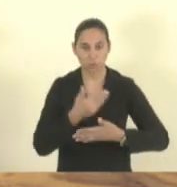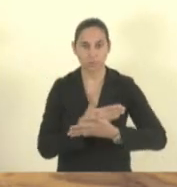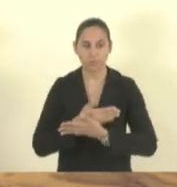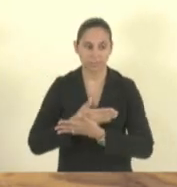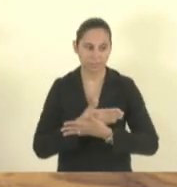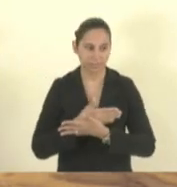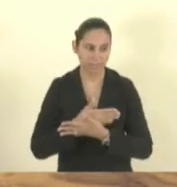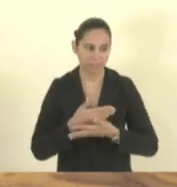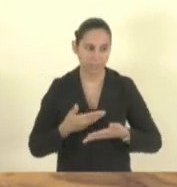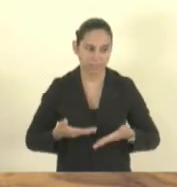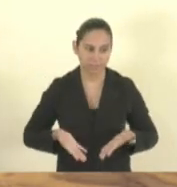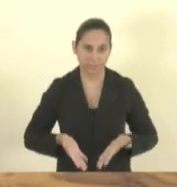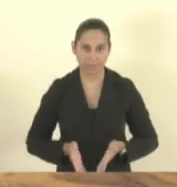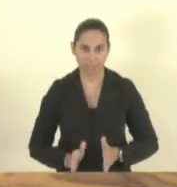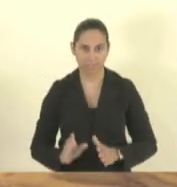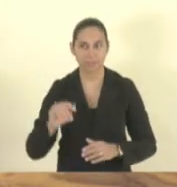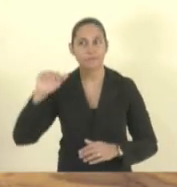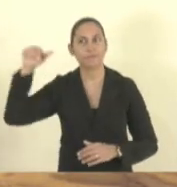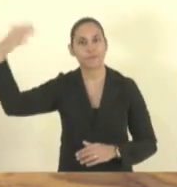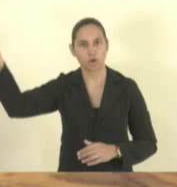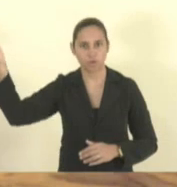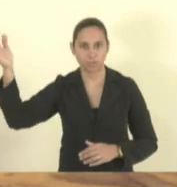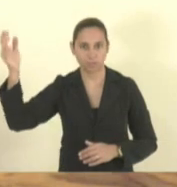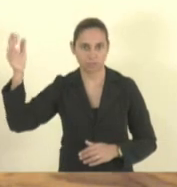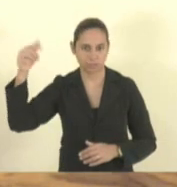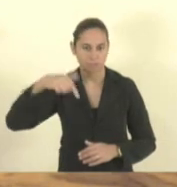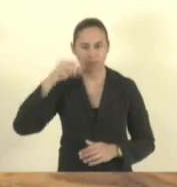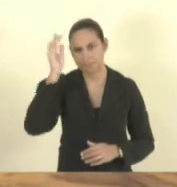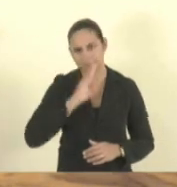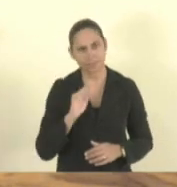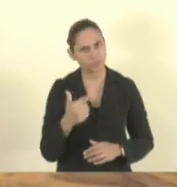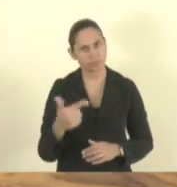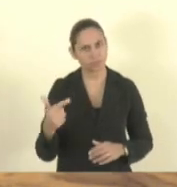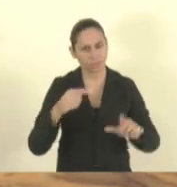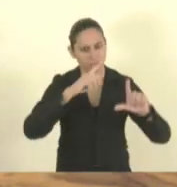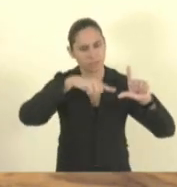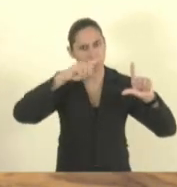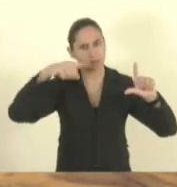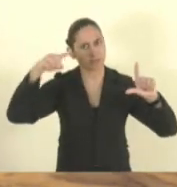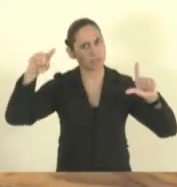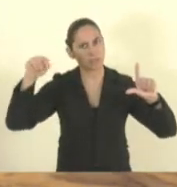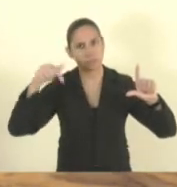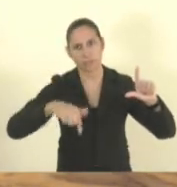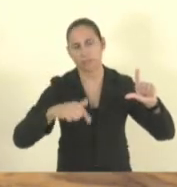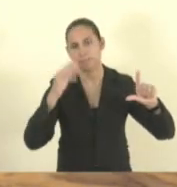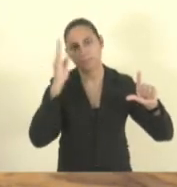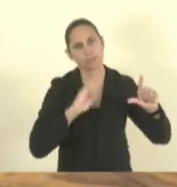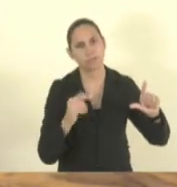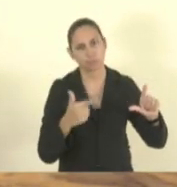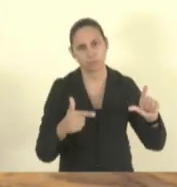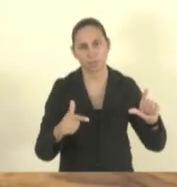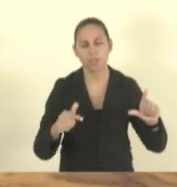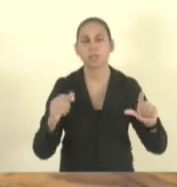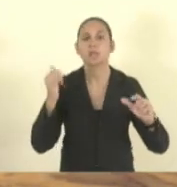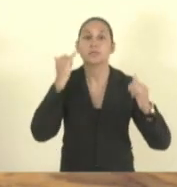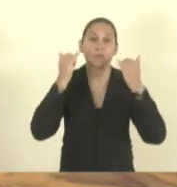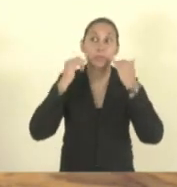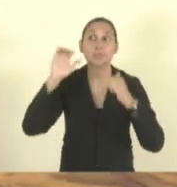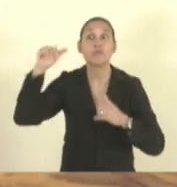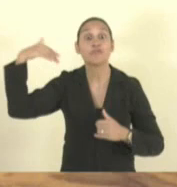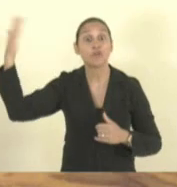não temos esses dados do Brasil porque o censo não foi feito de forma correta para cada